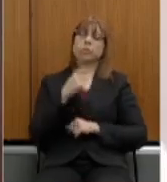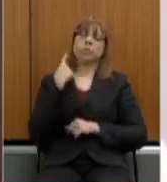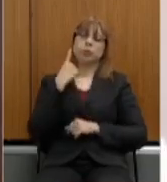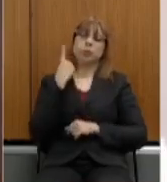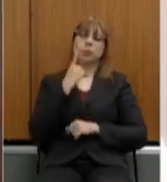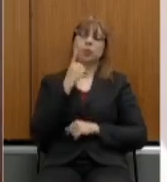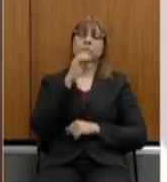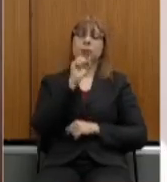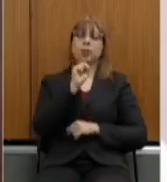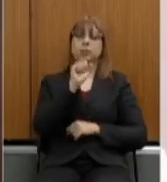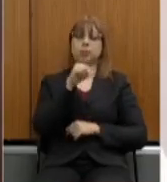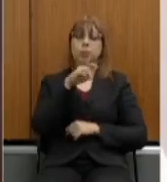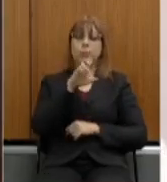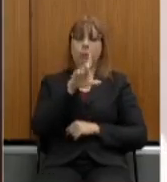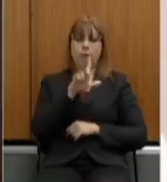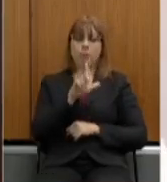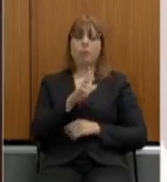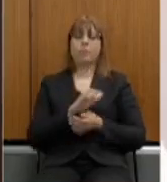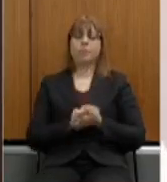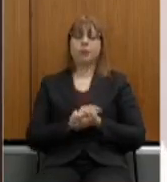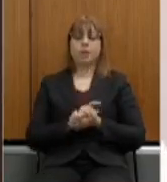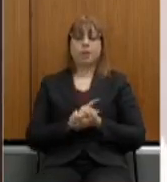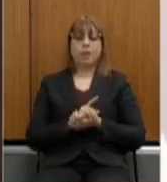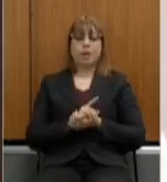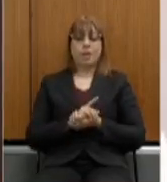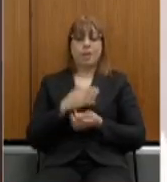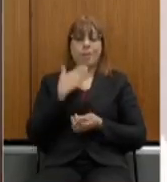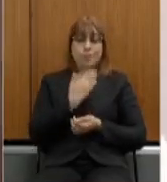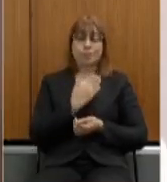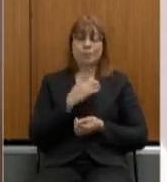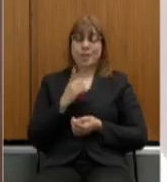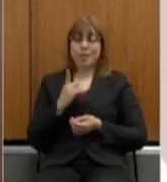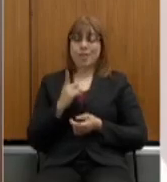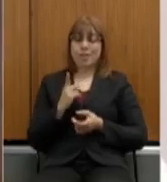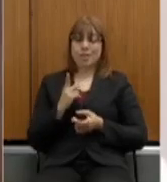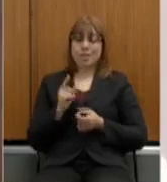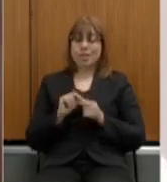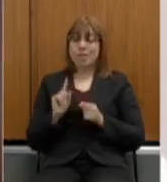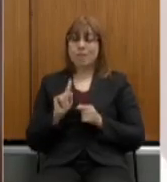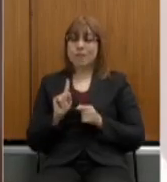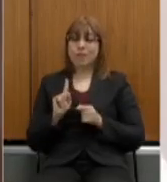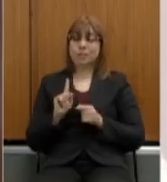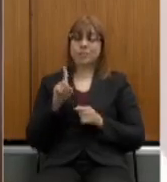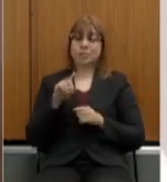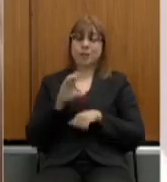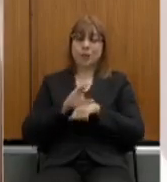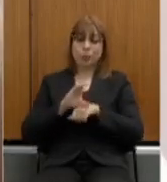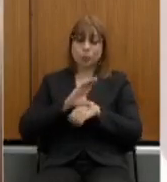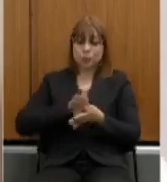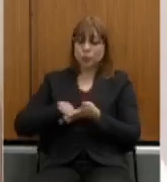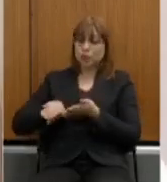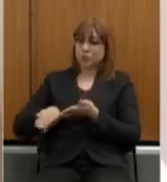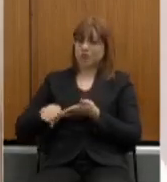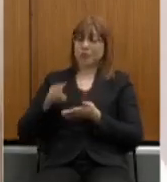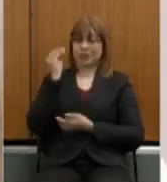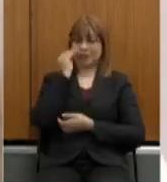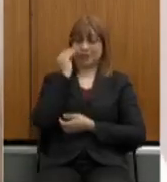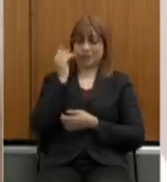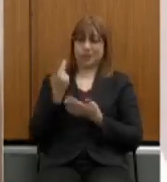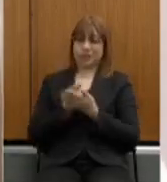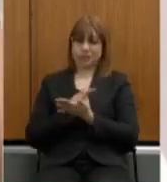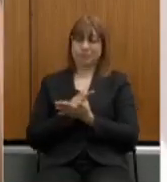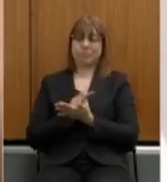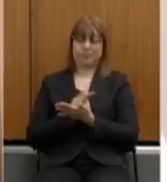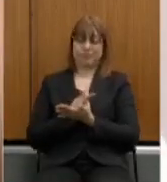era de que a gente não promovesse essa desconstitucionalização que estava sendo tentada no